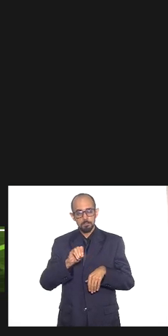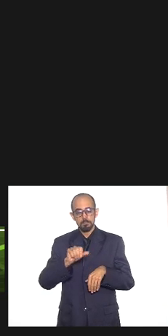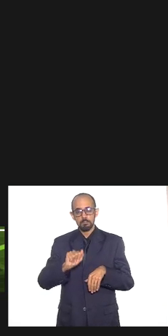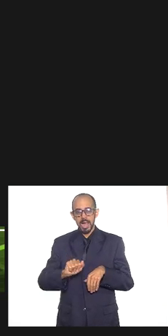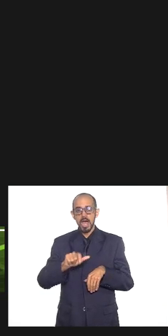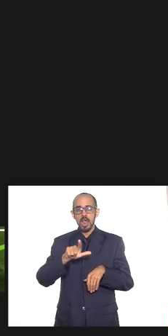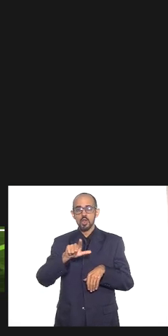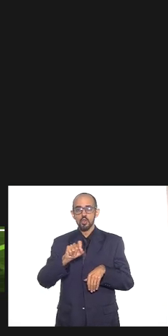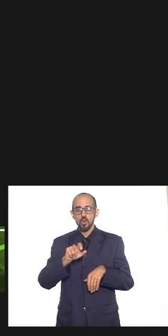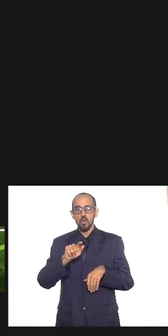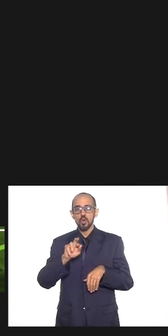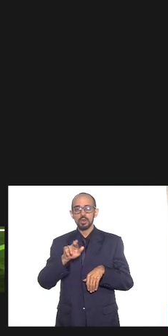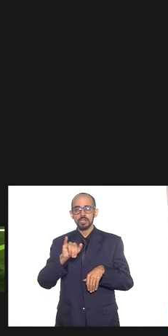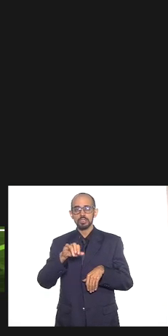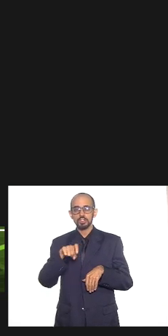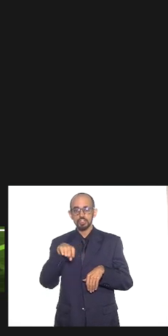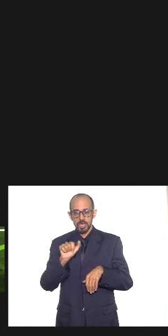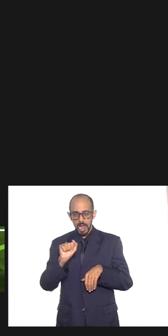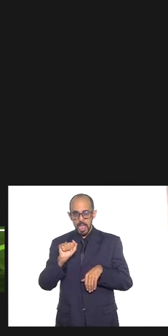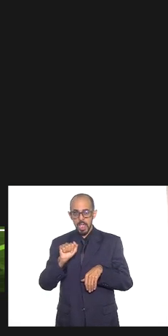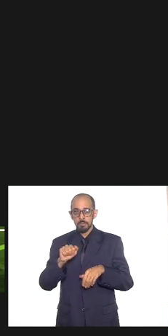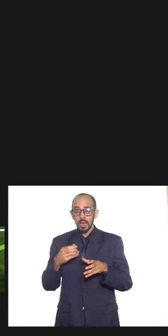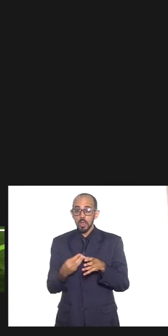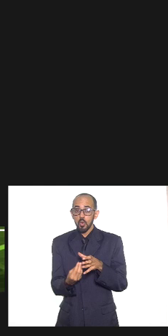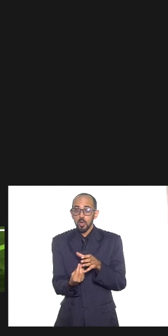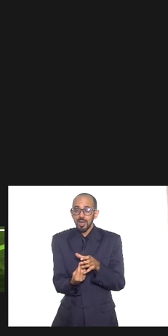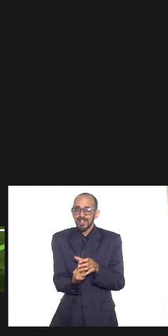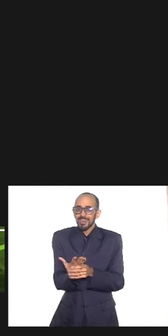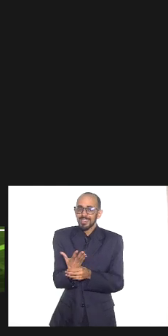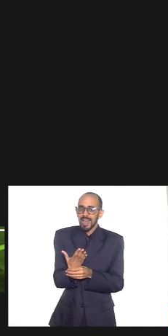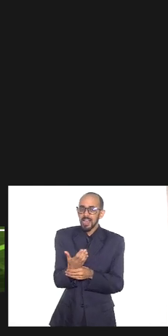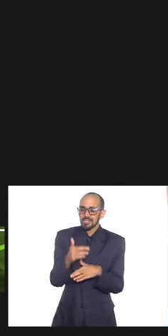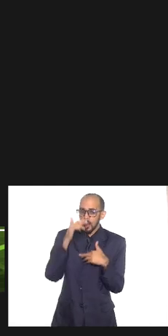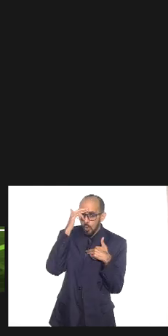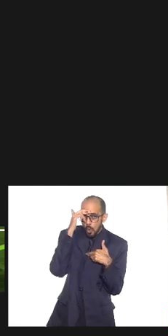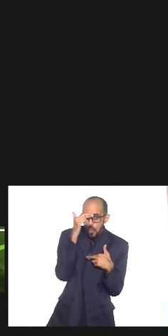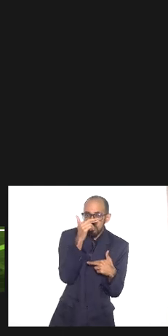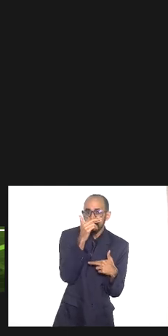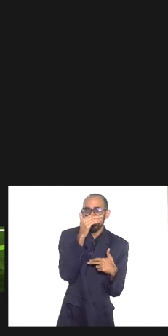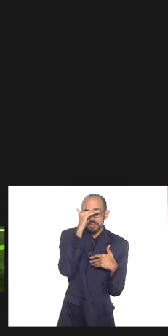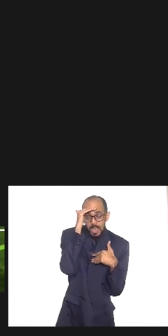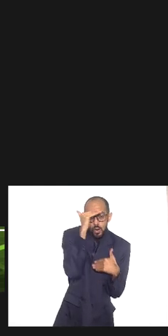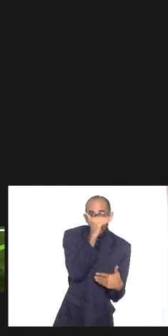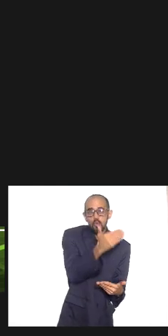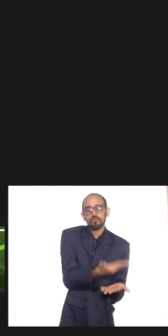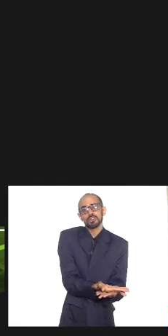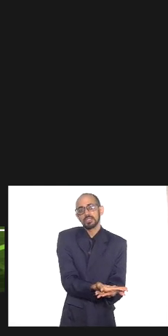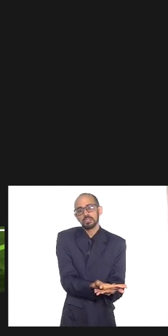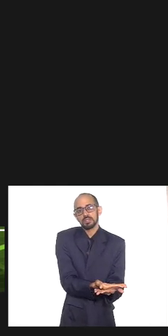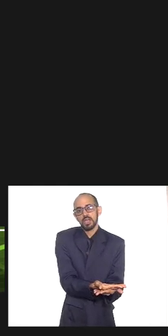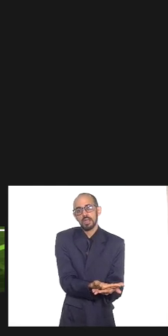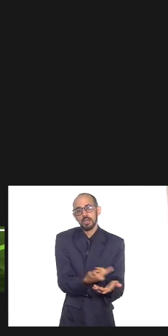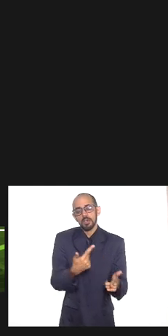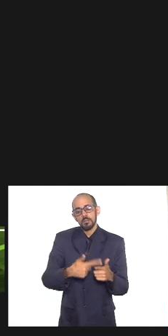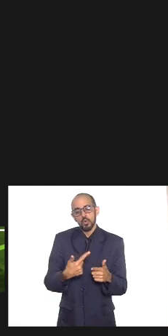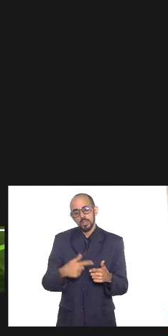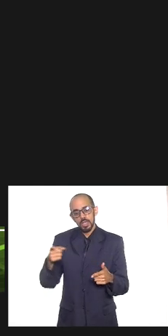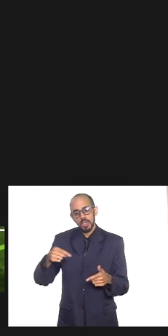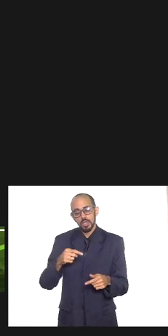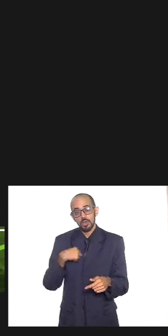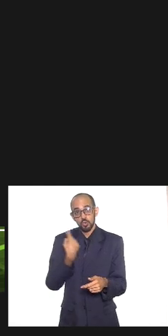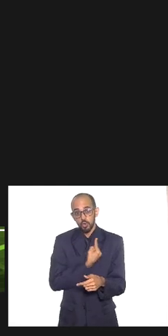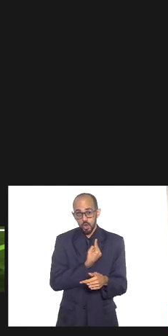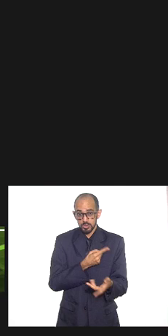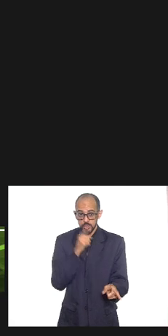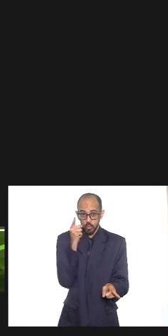essas pontes de confiança para que essas pessoas pudessem confiar que os procedimentos que passaram no período que eu tive lá nós identificamos os